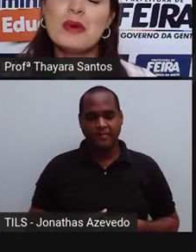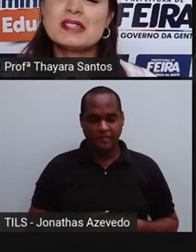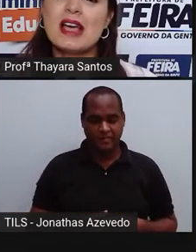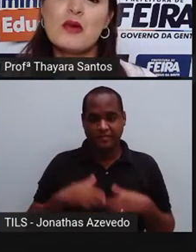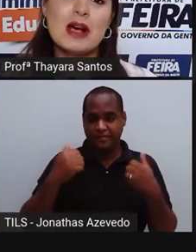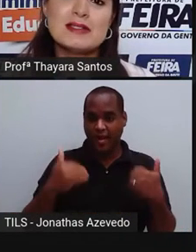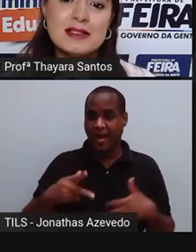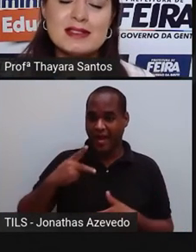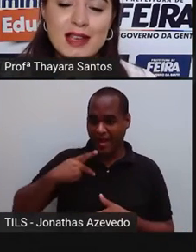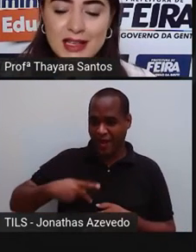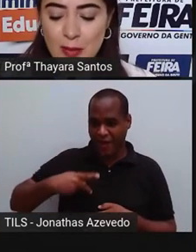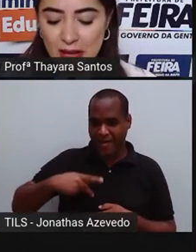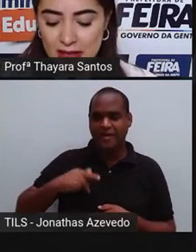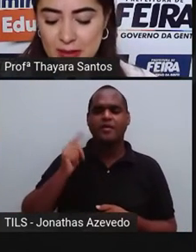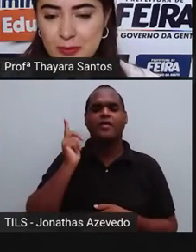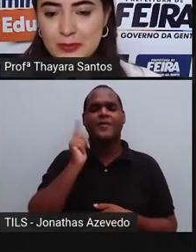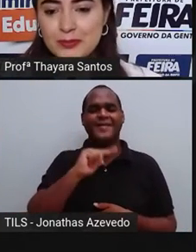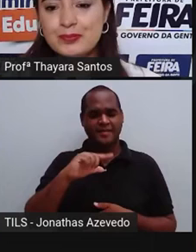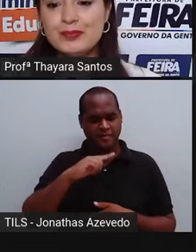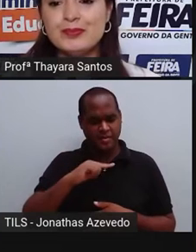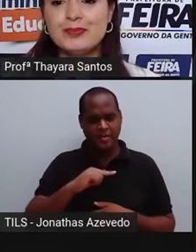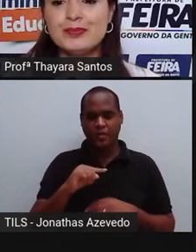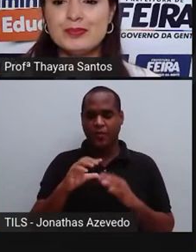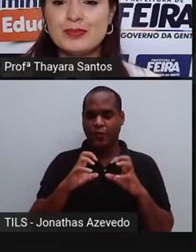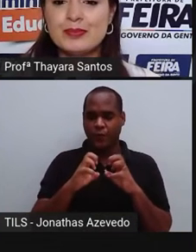roupa sai quase que seca da máquina.